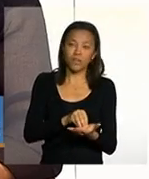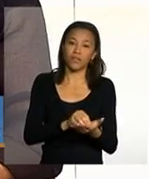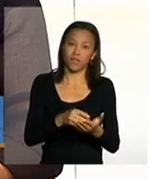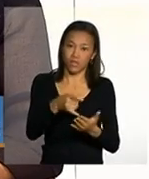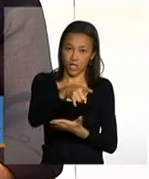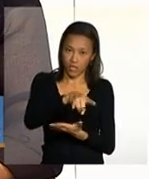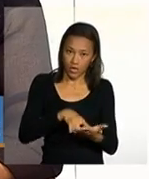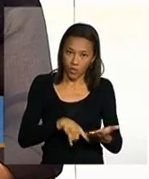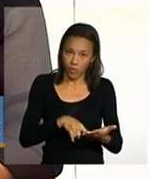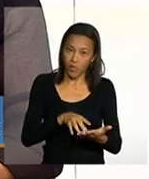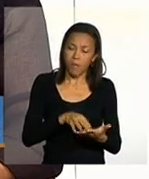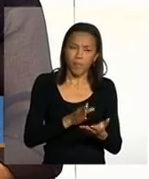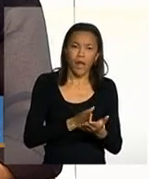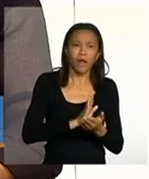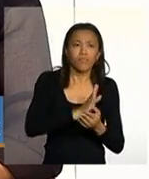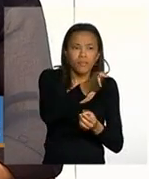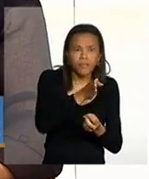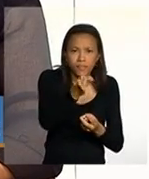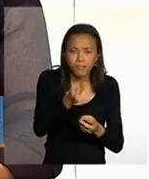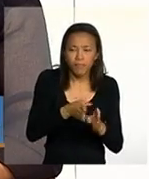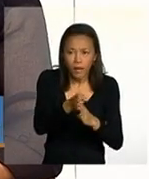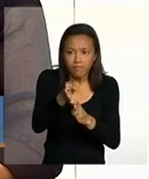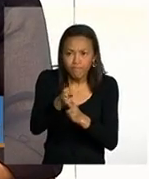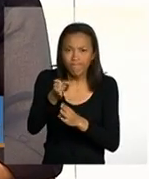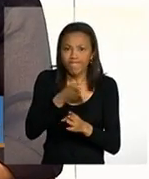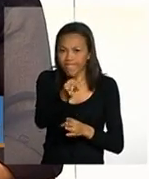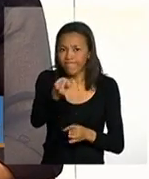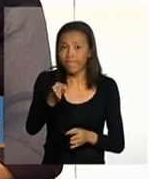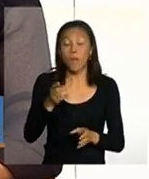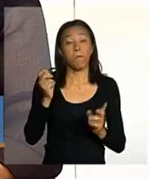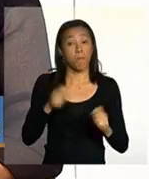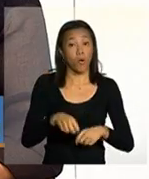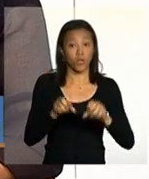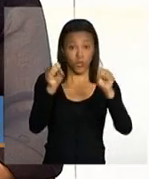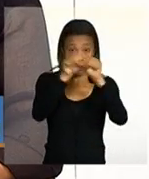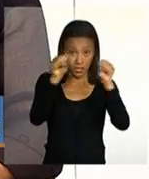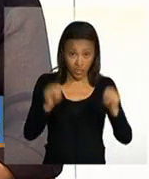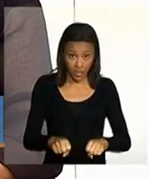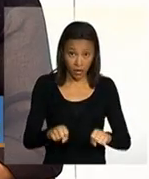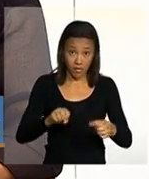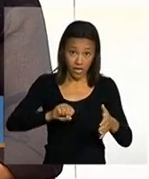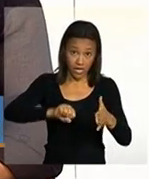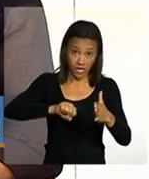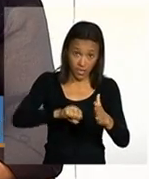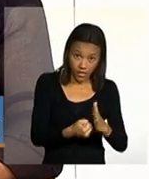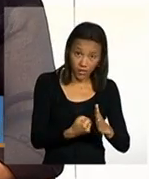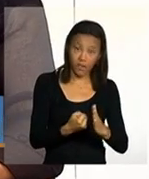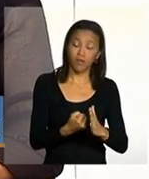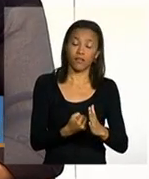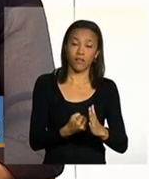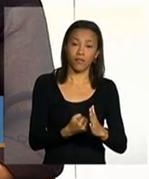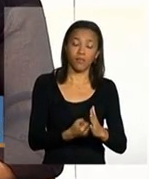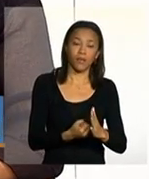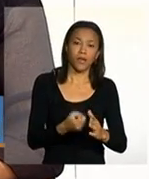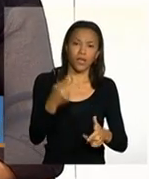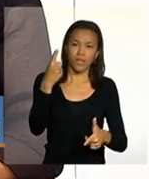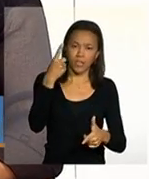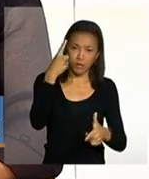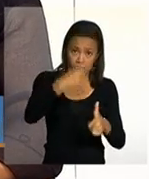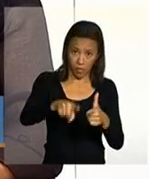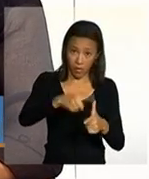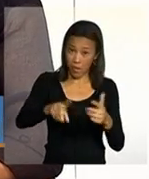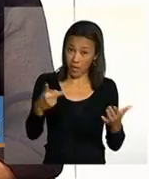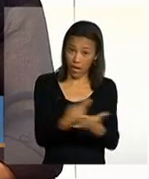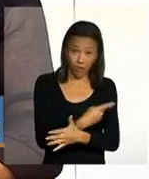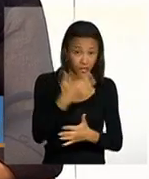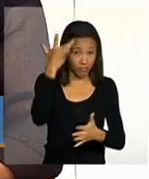conforme a Juliana já falou eles podem no SICOM interromper os efeitos dessa repercussão do